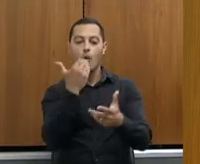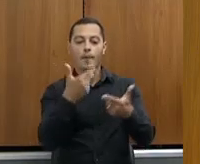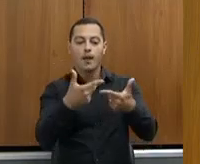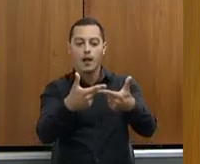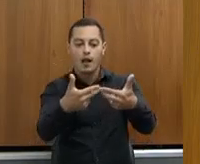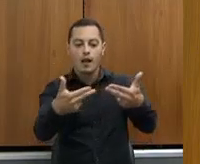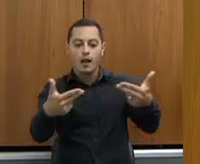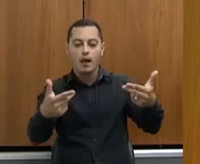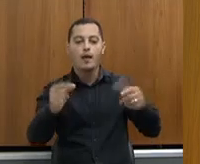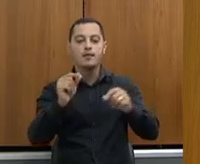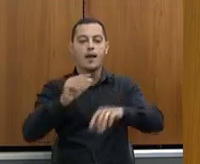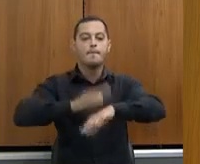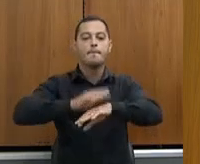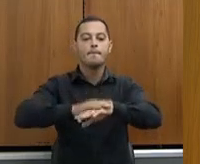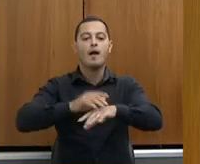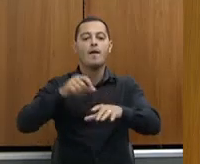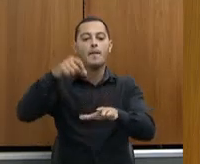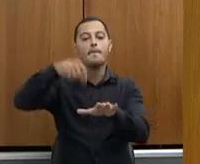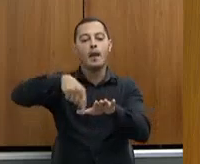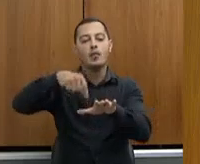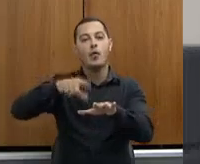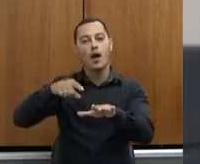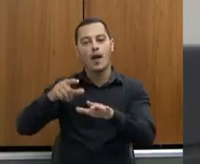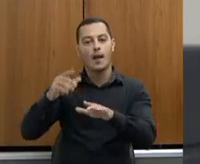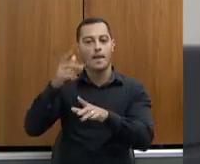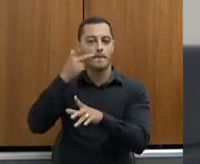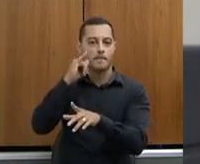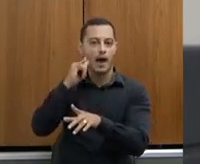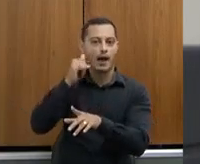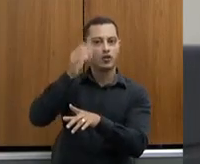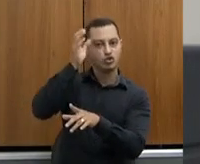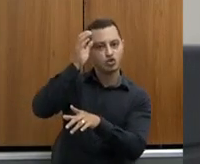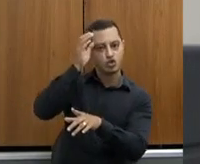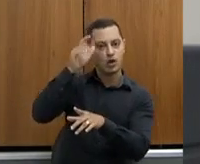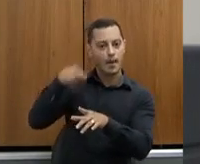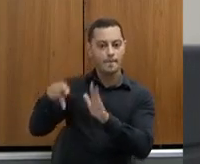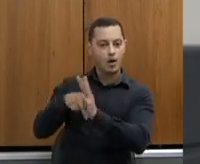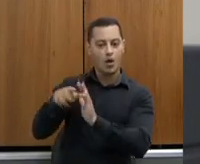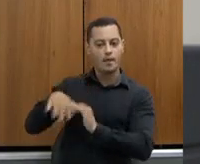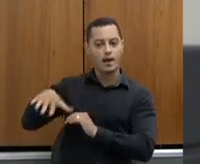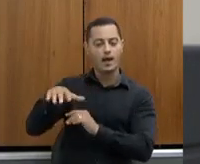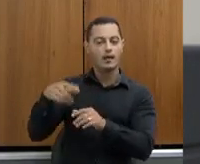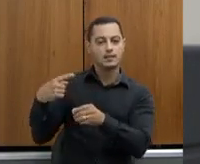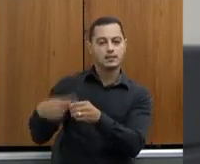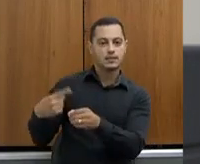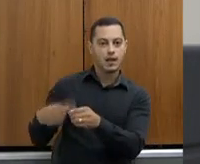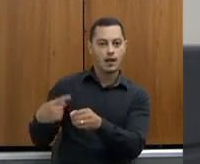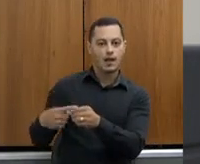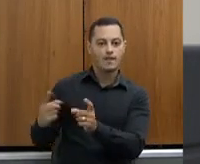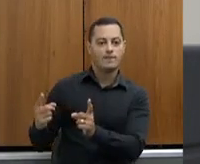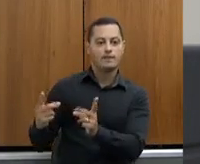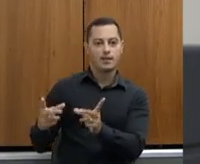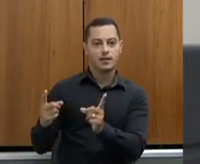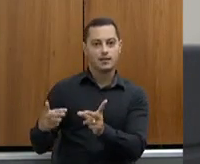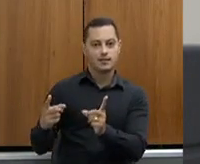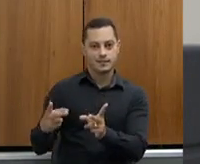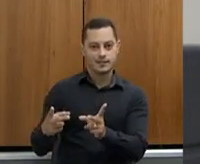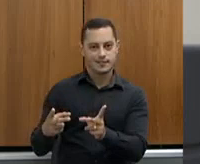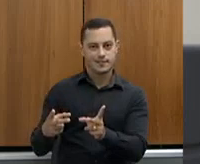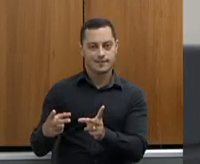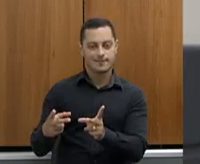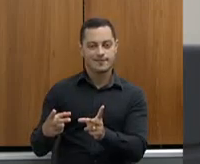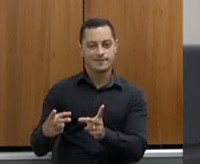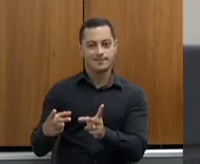pessoas da cidade. Isso já tem reflexos imediatos lá da sucessão rural, da